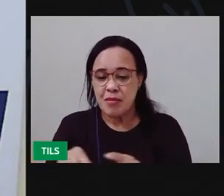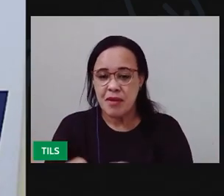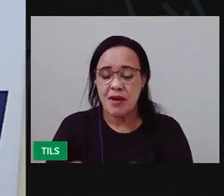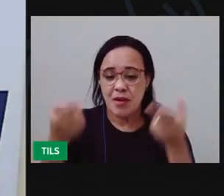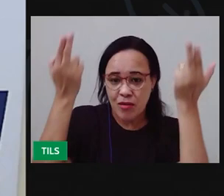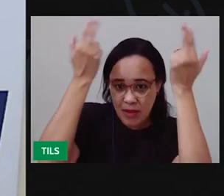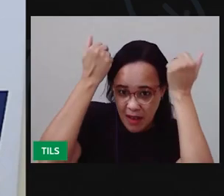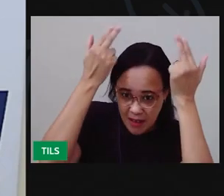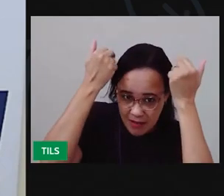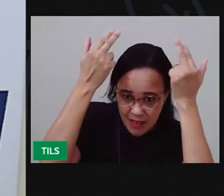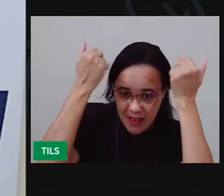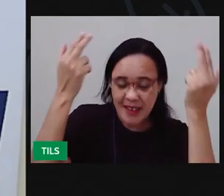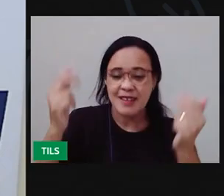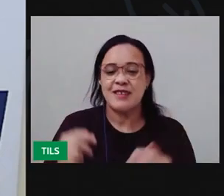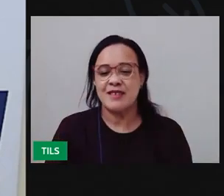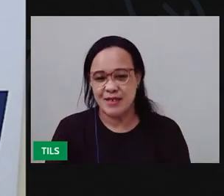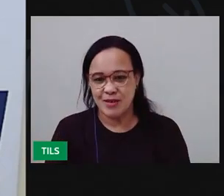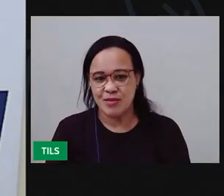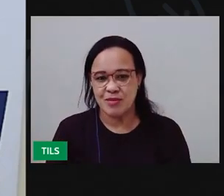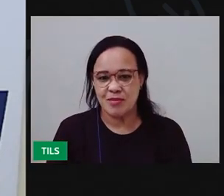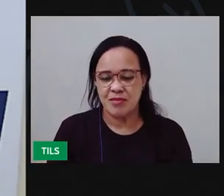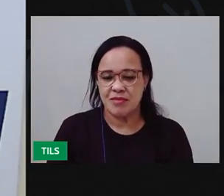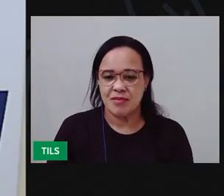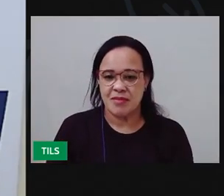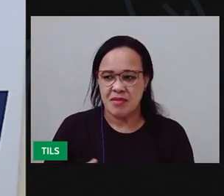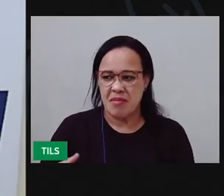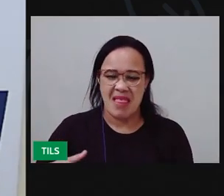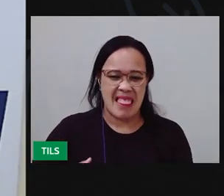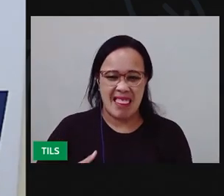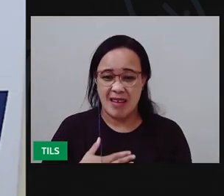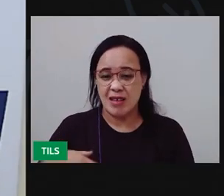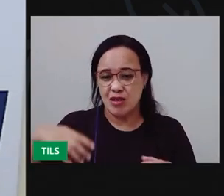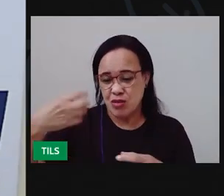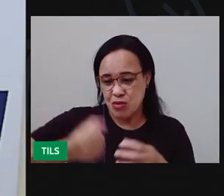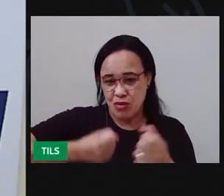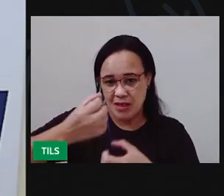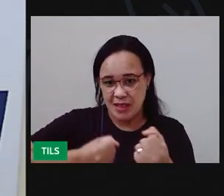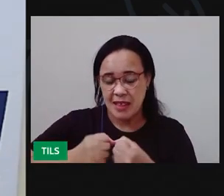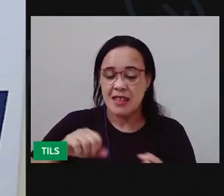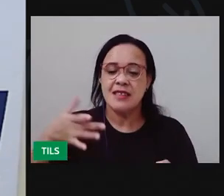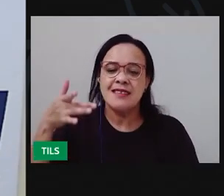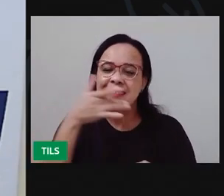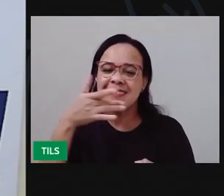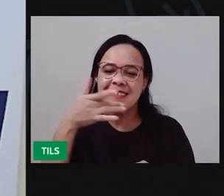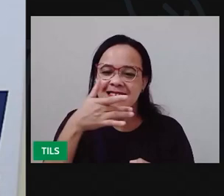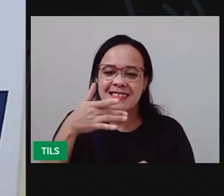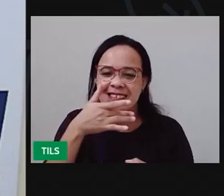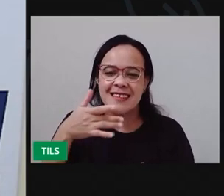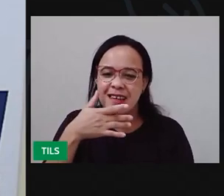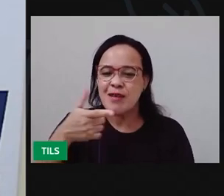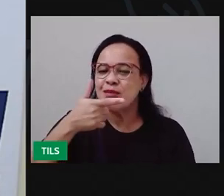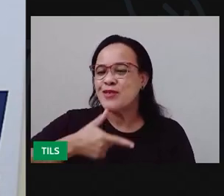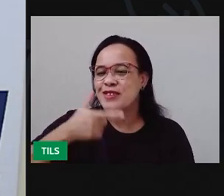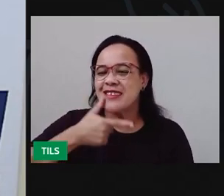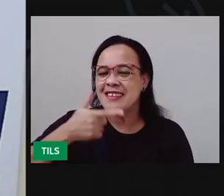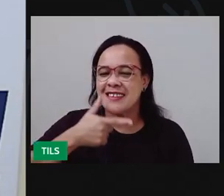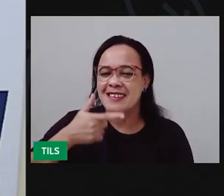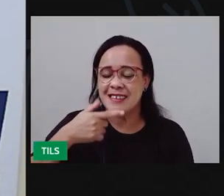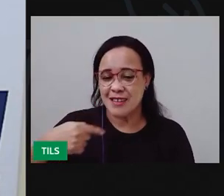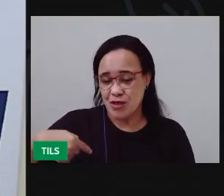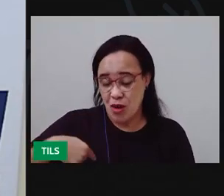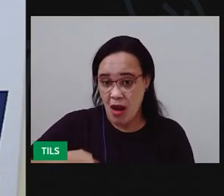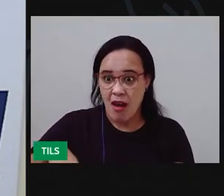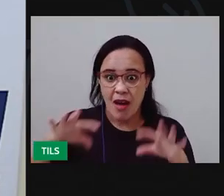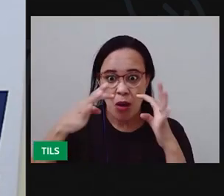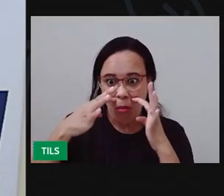tombo do barbatão, do azedo da coalhada e do sabor do requeijão. Eu admiro o sertão, o lajedo a